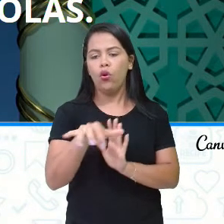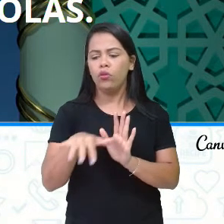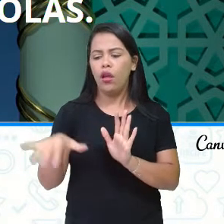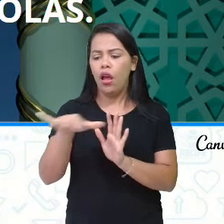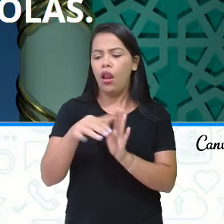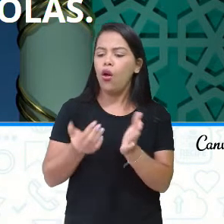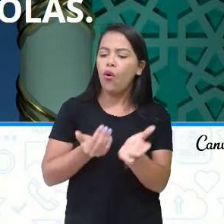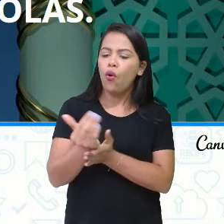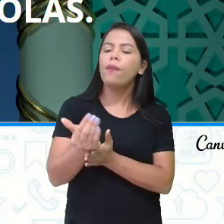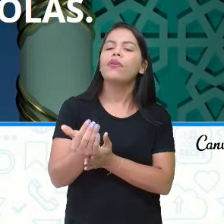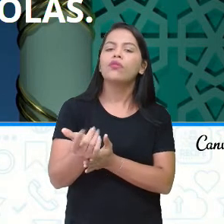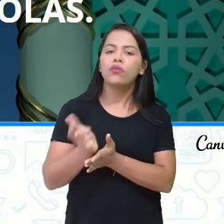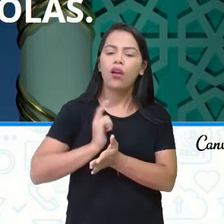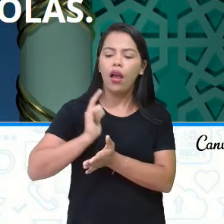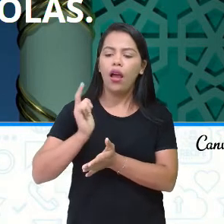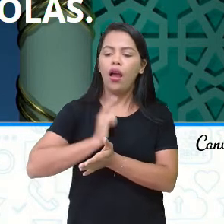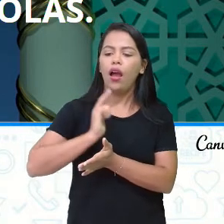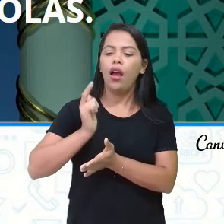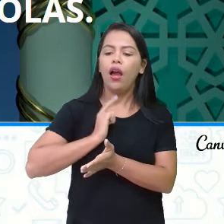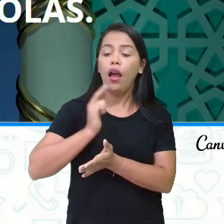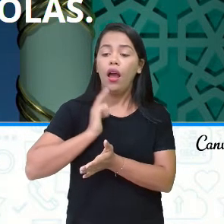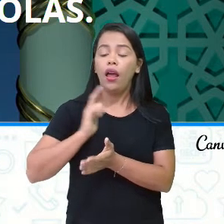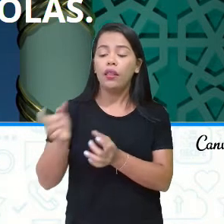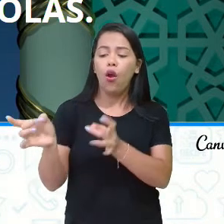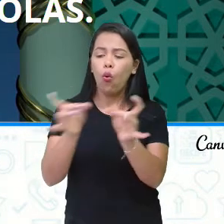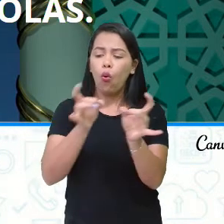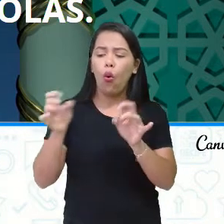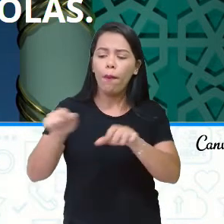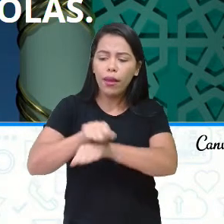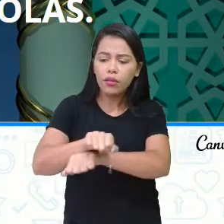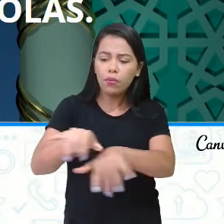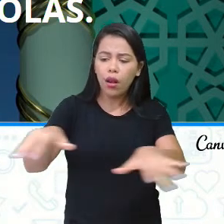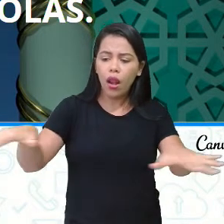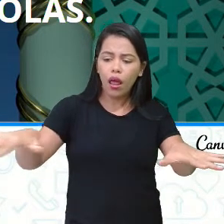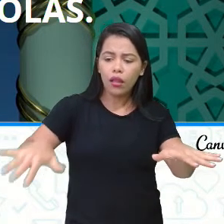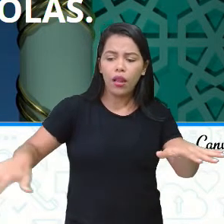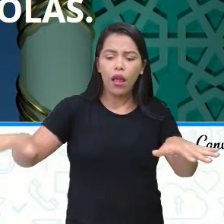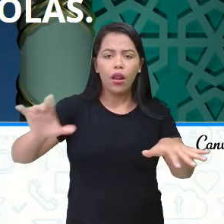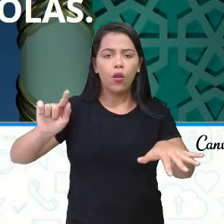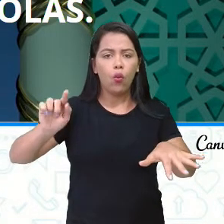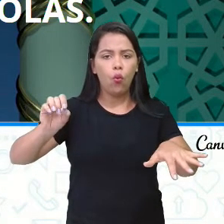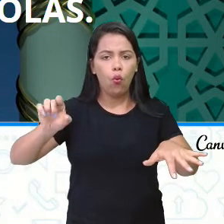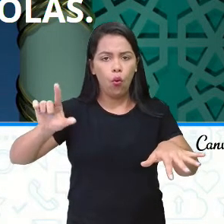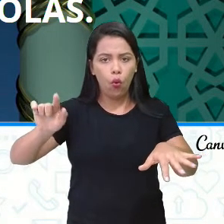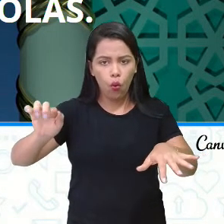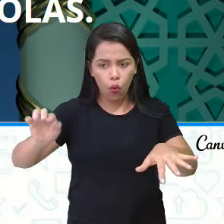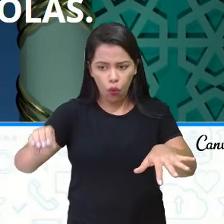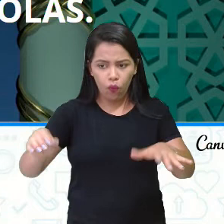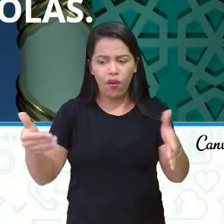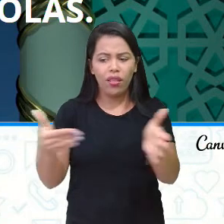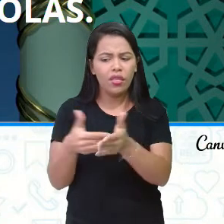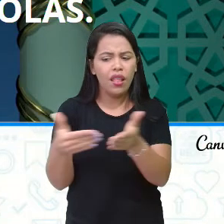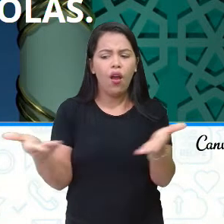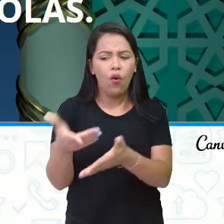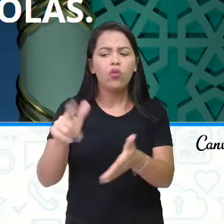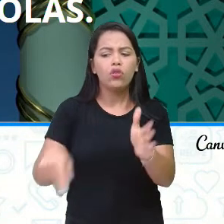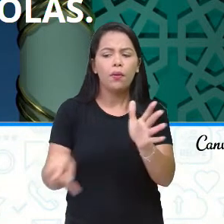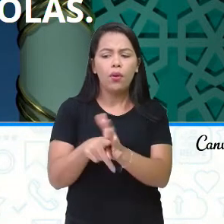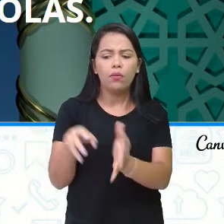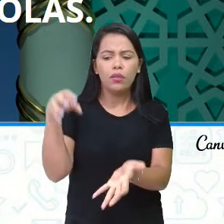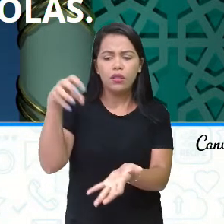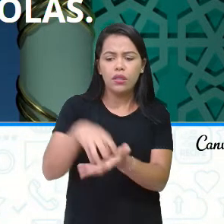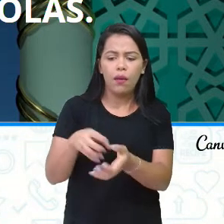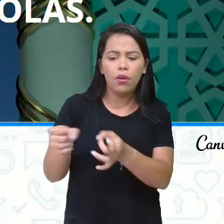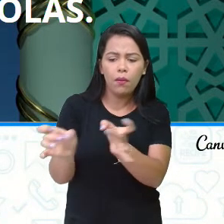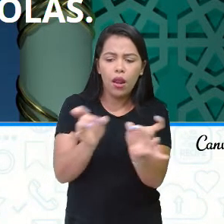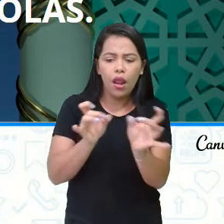começou a ser beneficiada por sua posição comercial estratégica no Golfo Pérsico e até hoje é um centro de negociação de